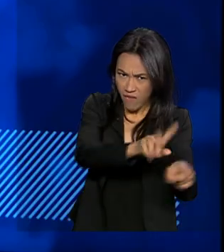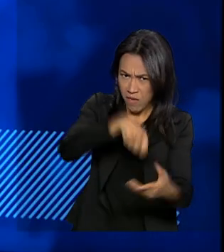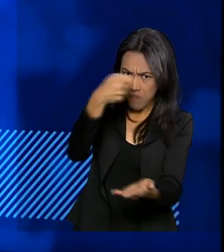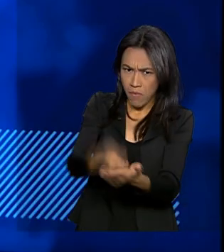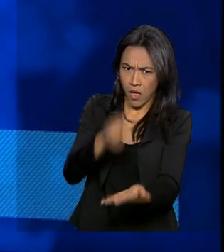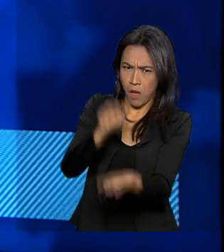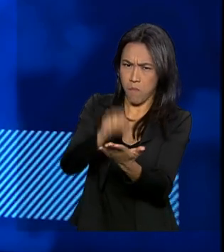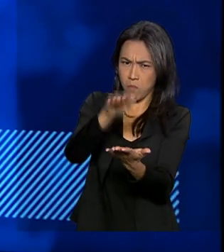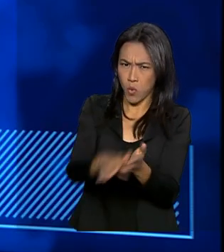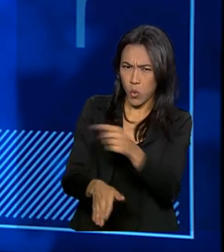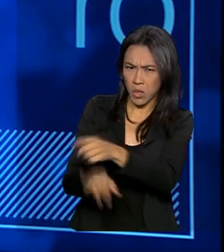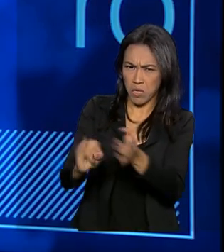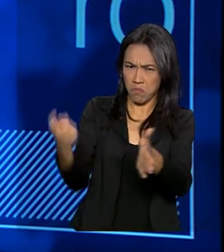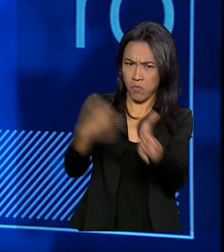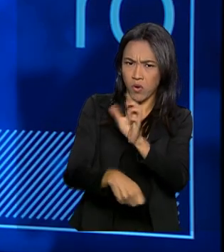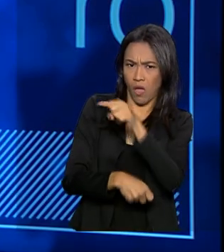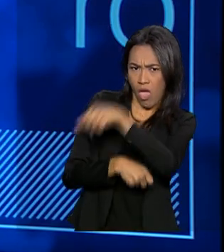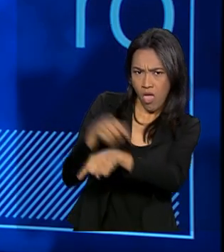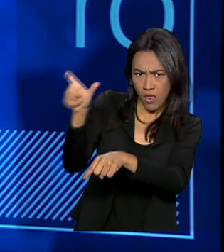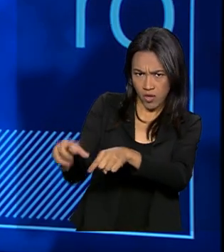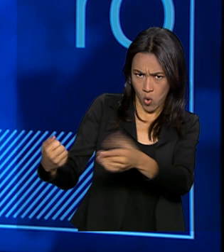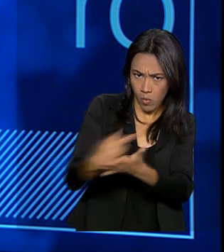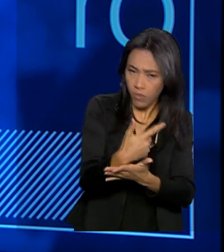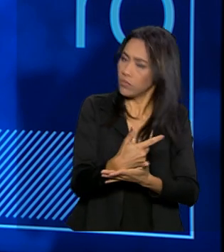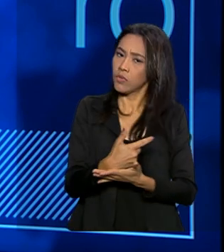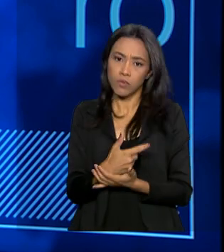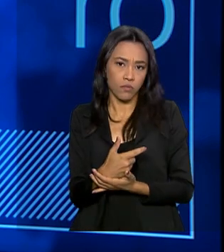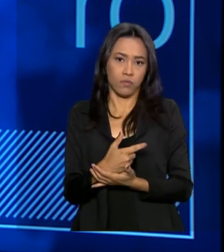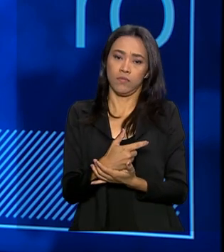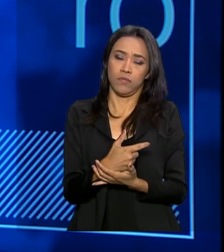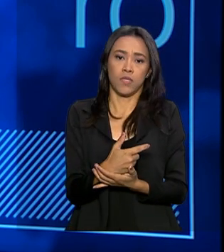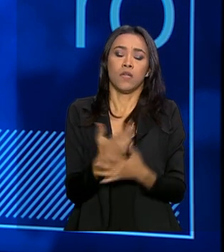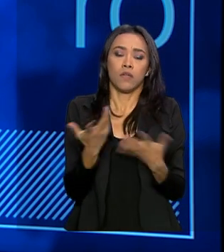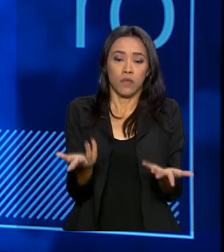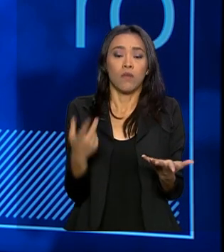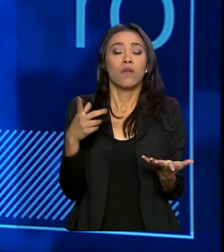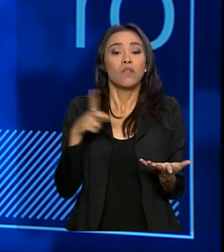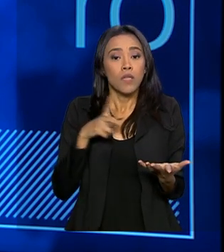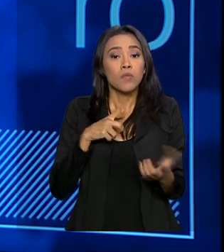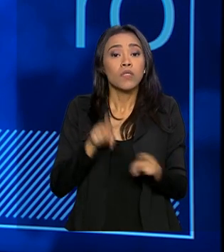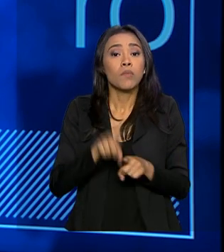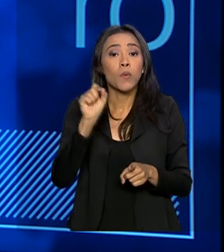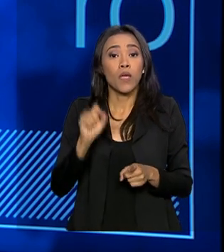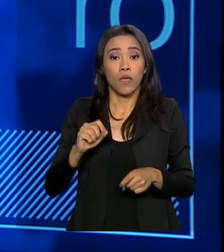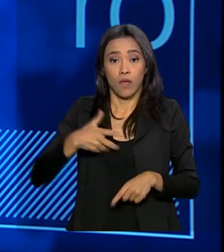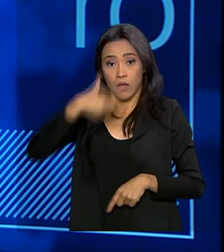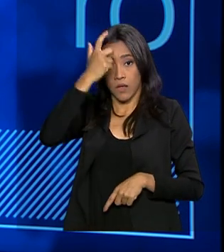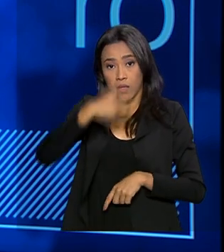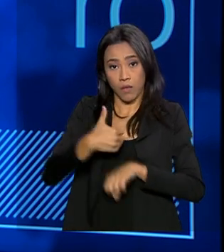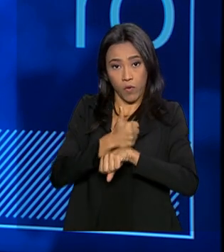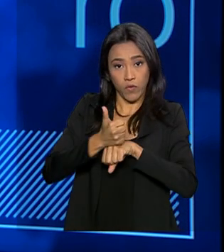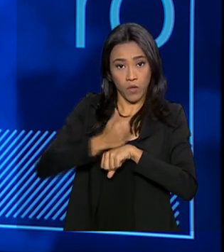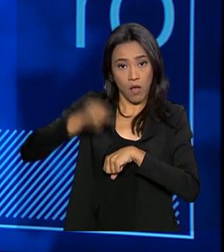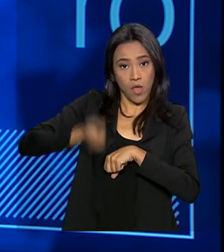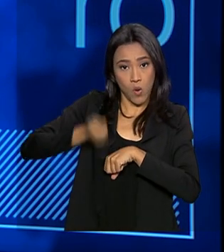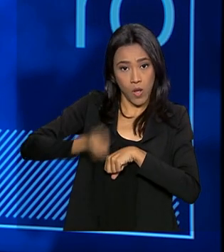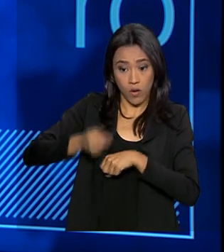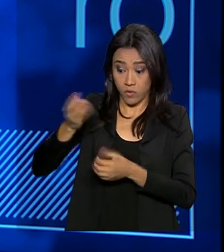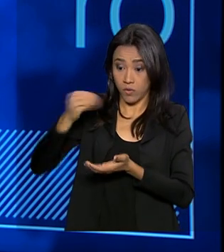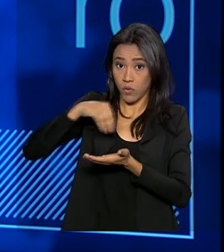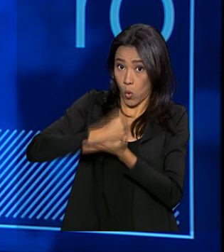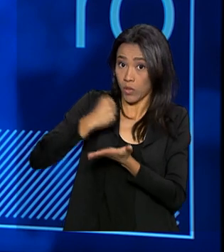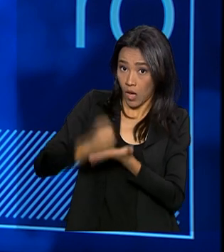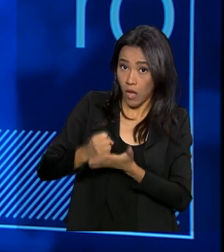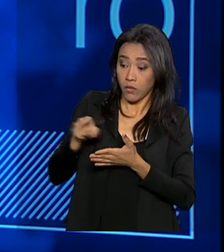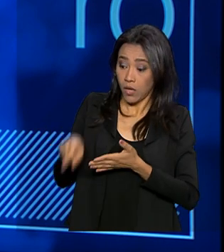encargos e tributos relacionados àquele bem. Estamos também colocando o leiloeiro à disposição, no nosso contrato, leiloeiro vai ficar à